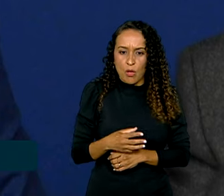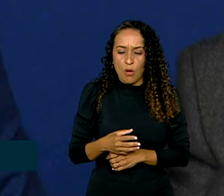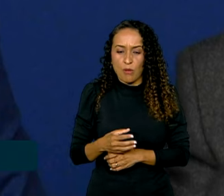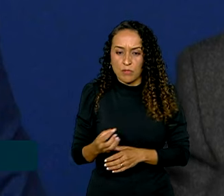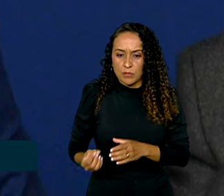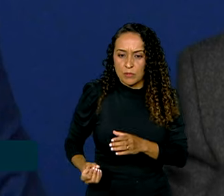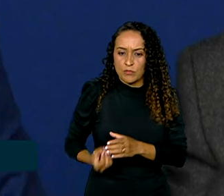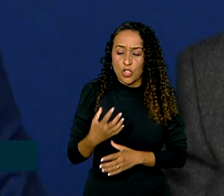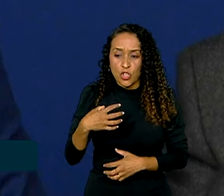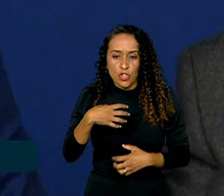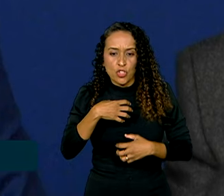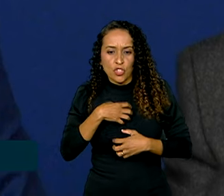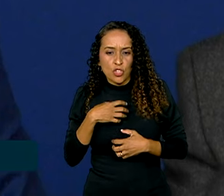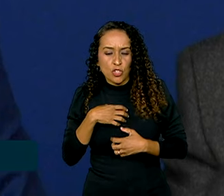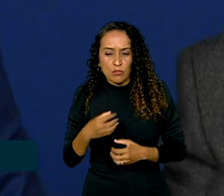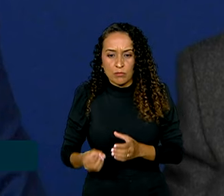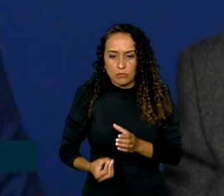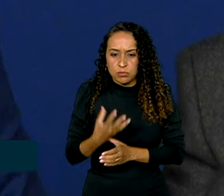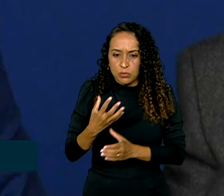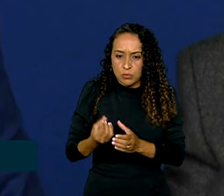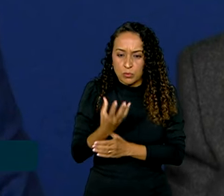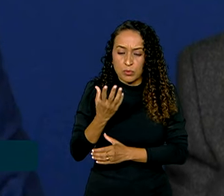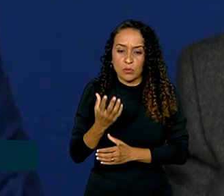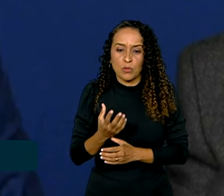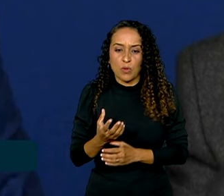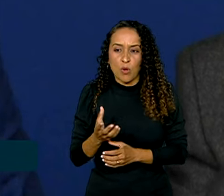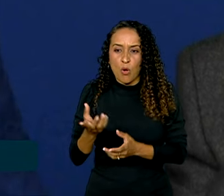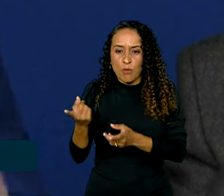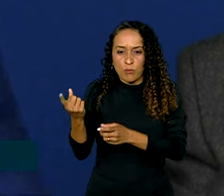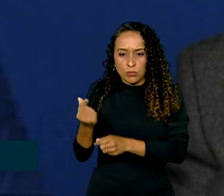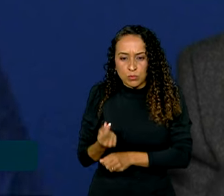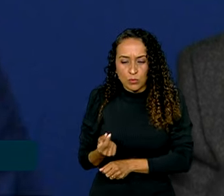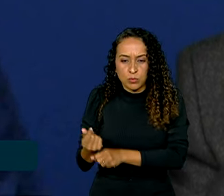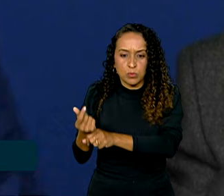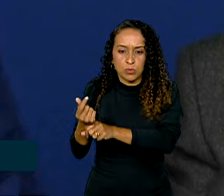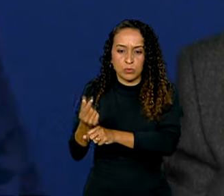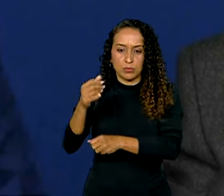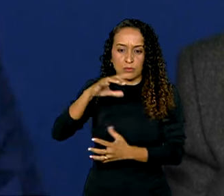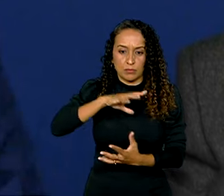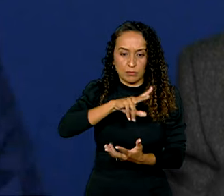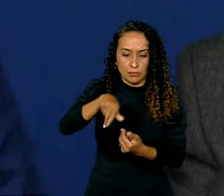formas de aumentar o consumo interno do país. E aí vai o crescimento da economia. economia.